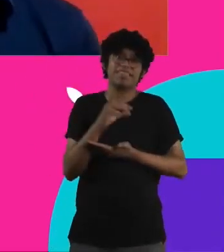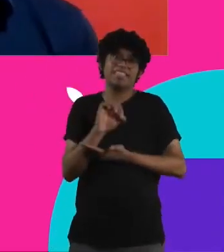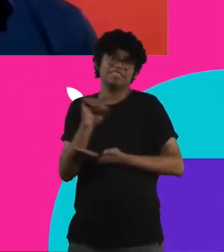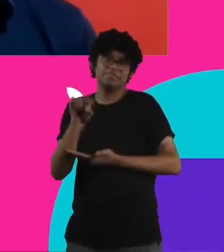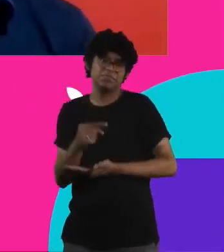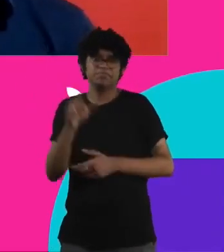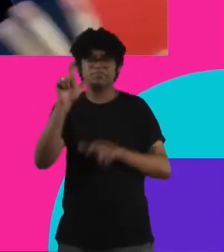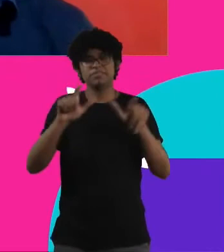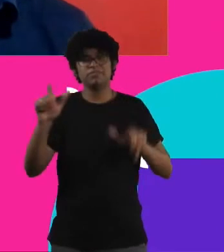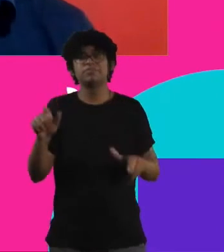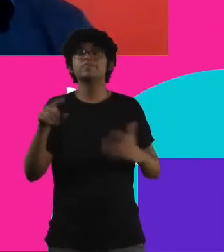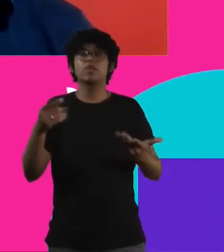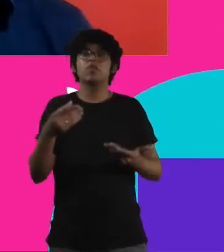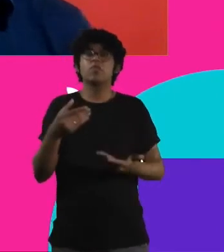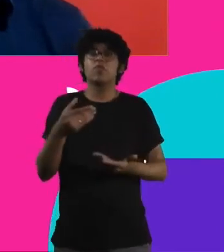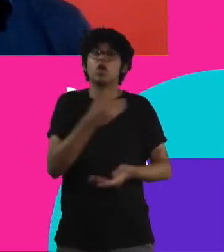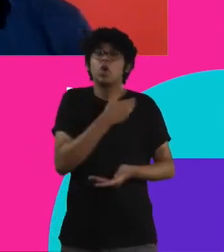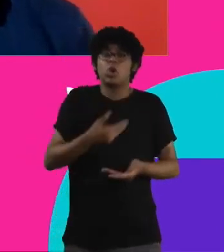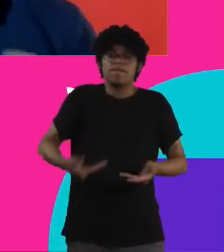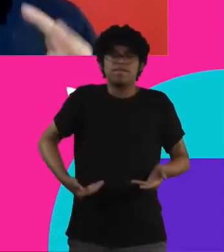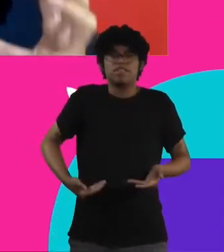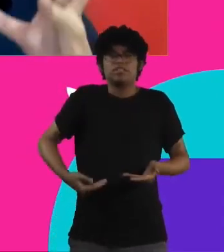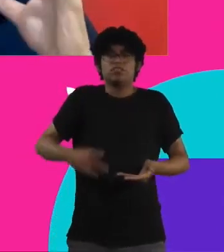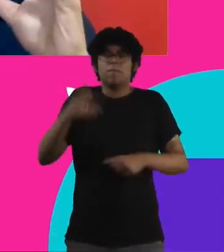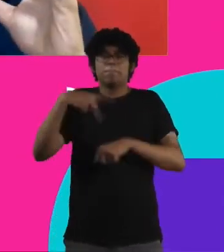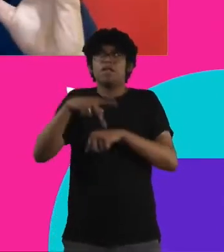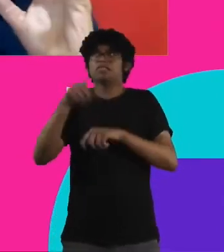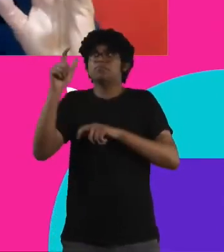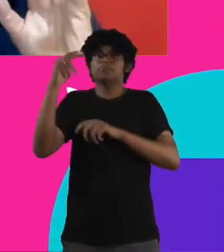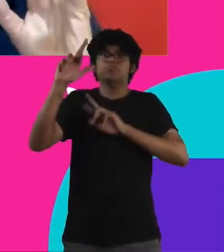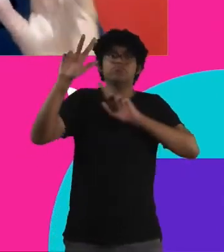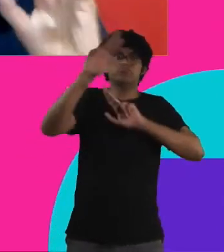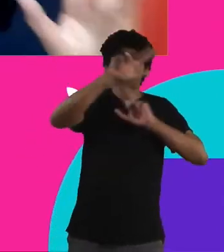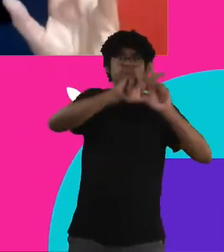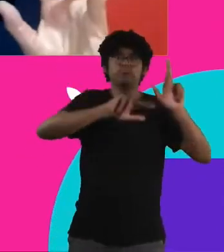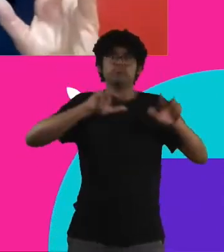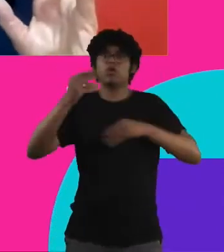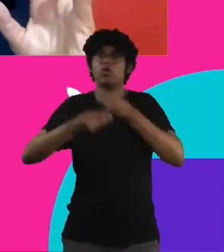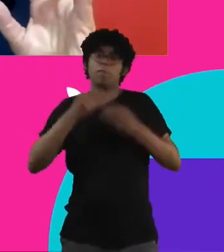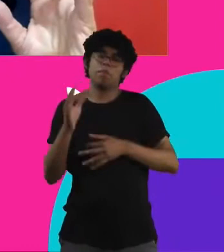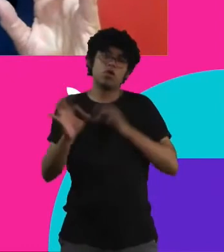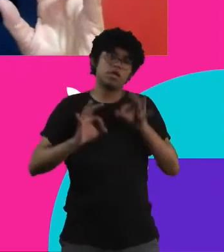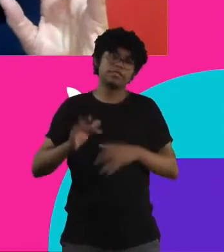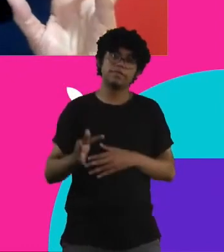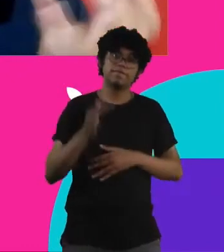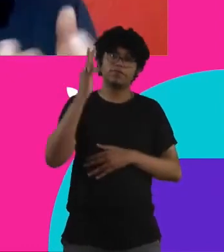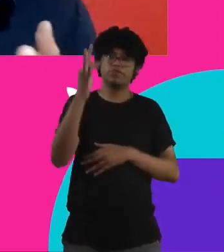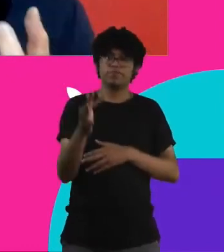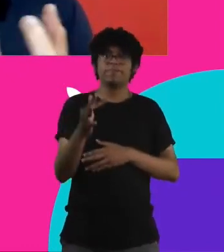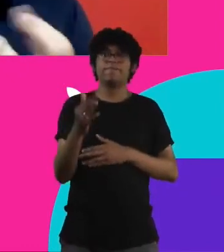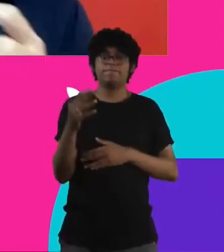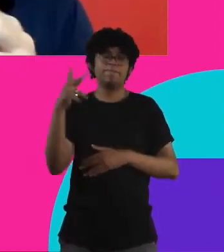próximos de governo, nesses três âmbitos que eu falei, é que essas políticas públicas sejam